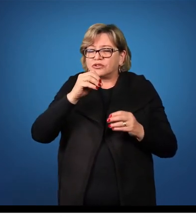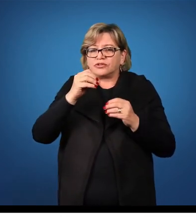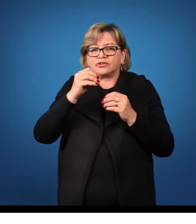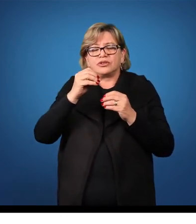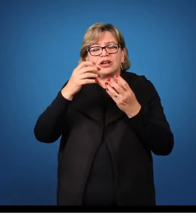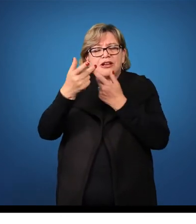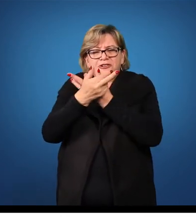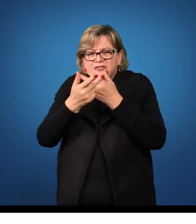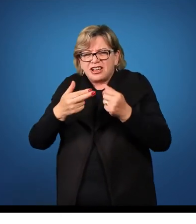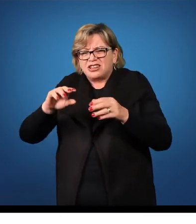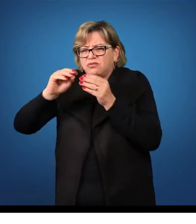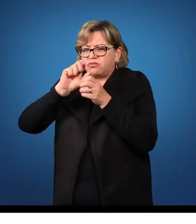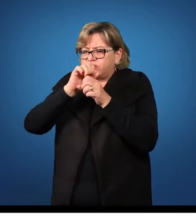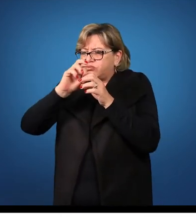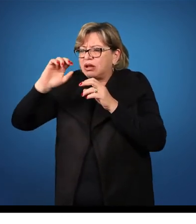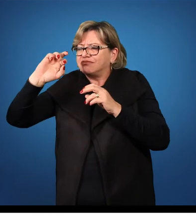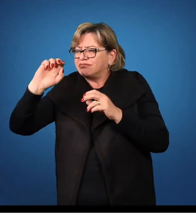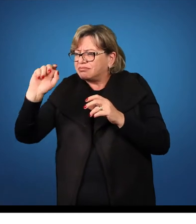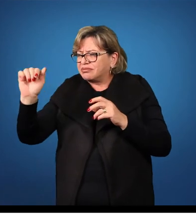maneiras,